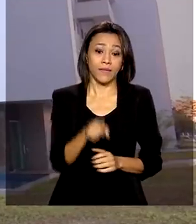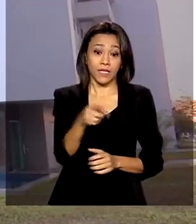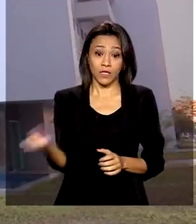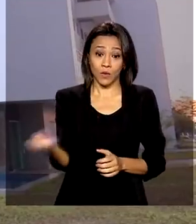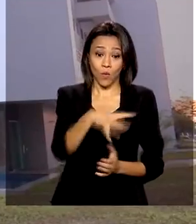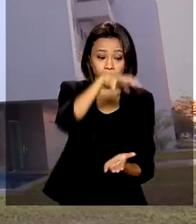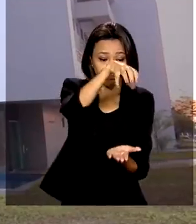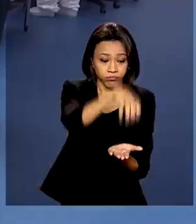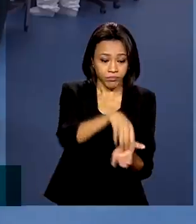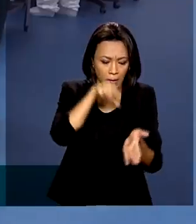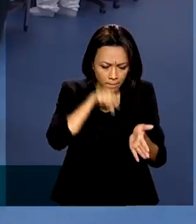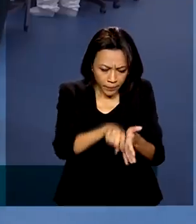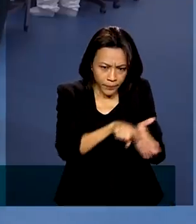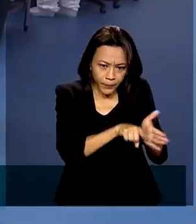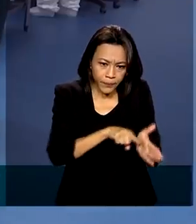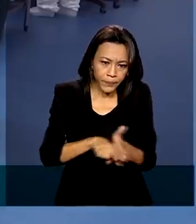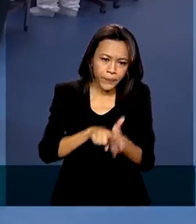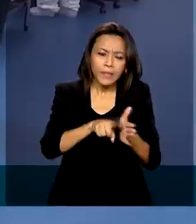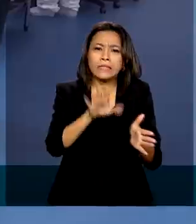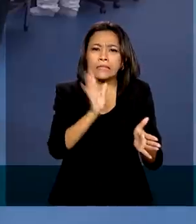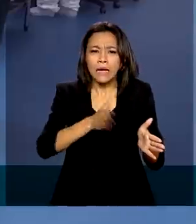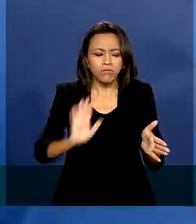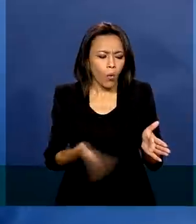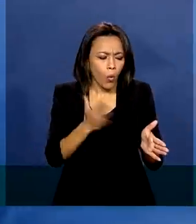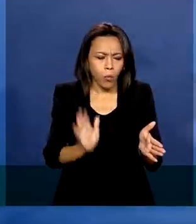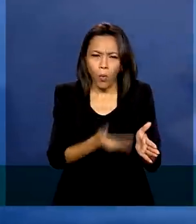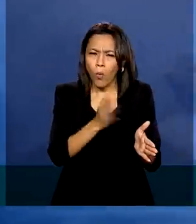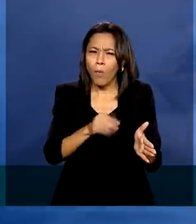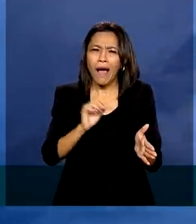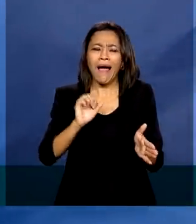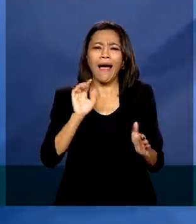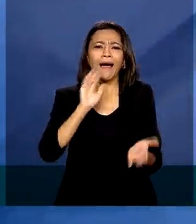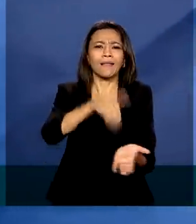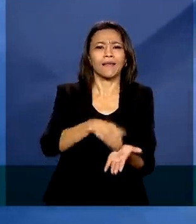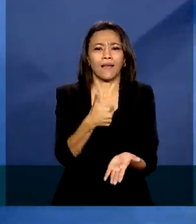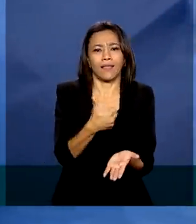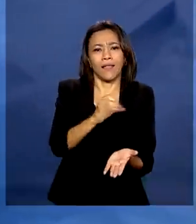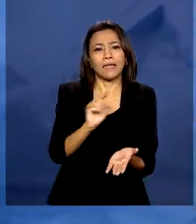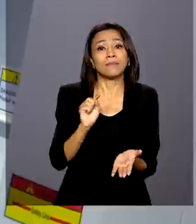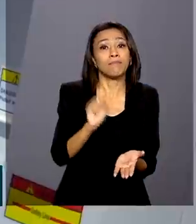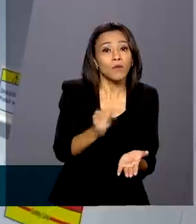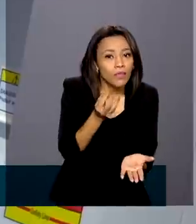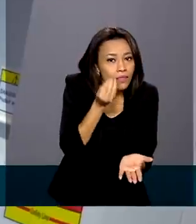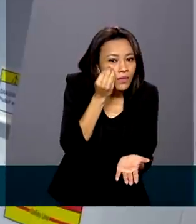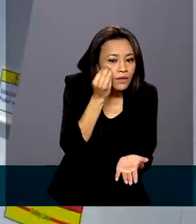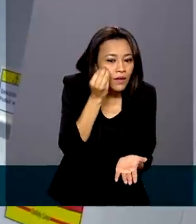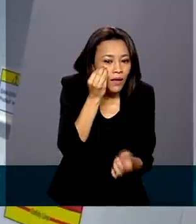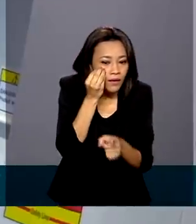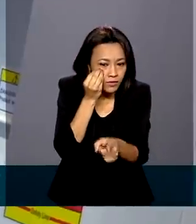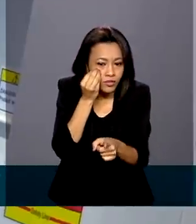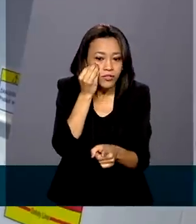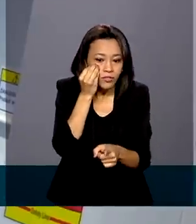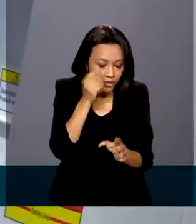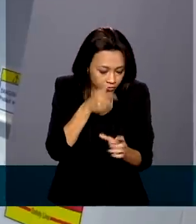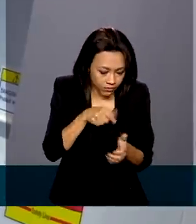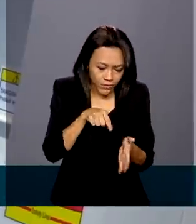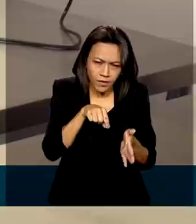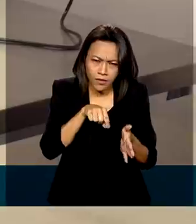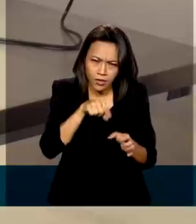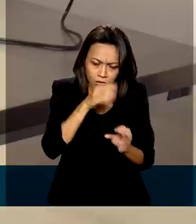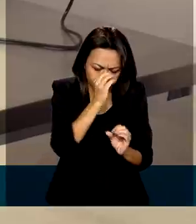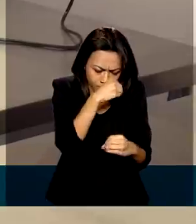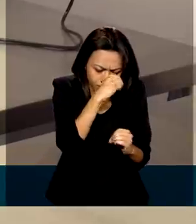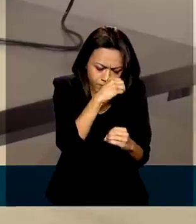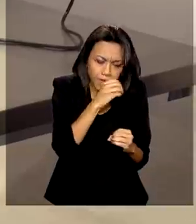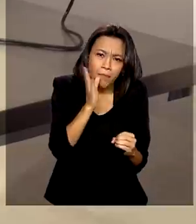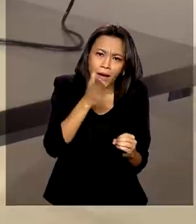centro tem potencial para processar diariamente até 10 mil testes moleculares, que é o tipo considerado mais eficaz